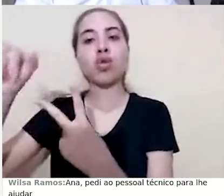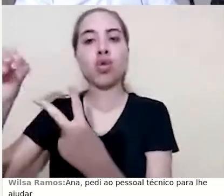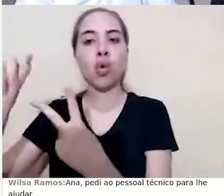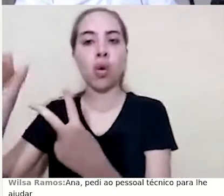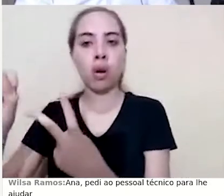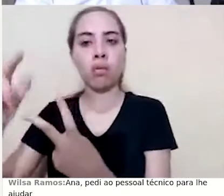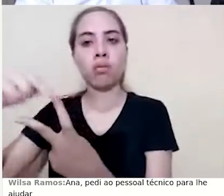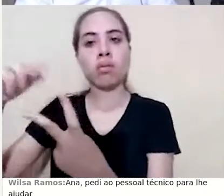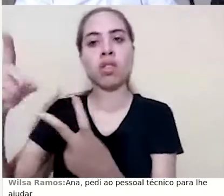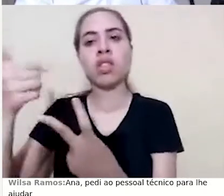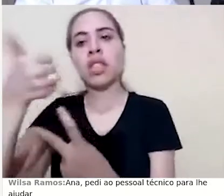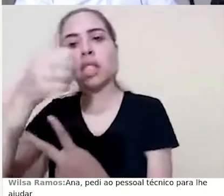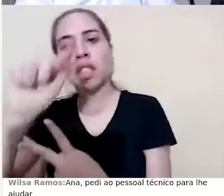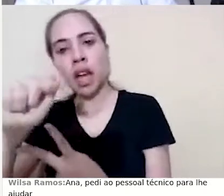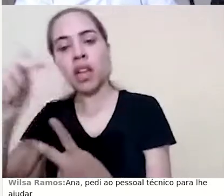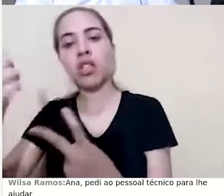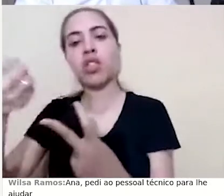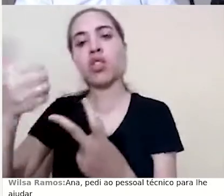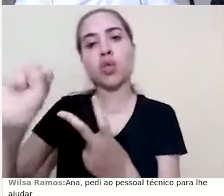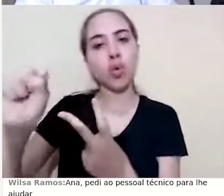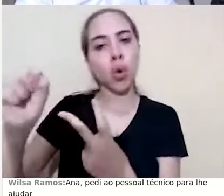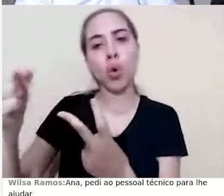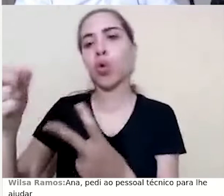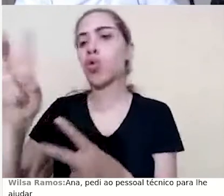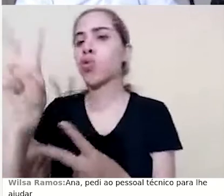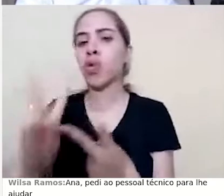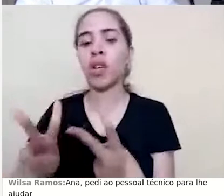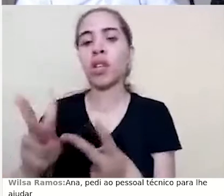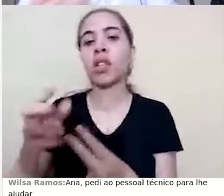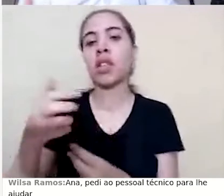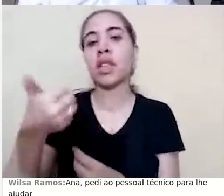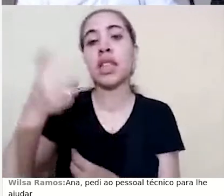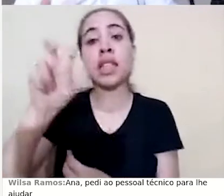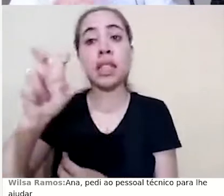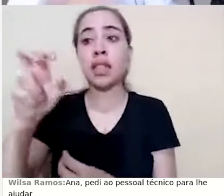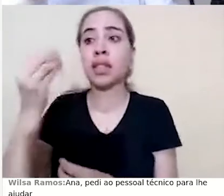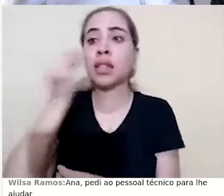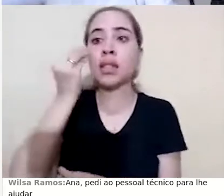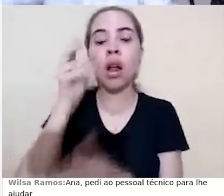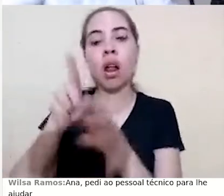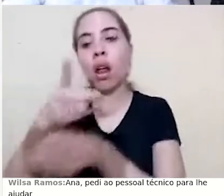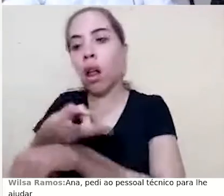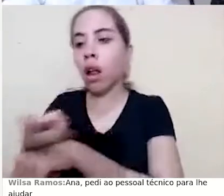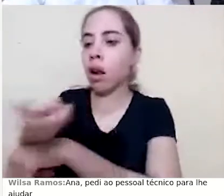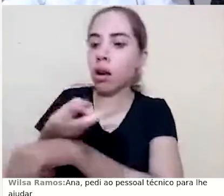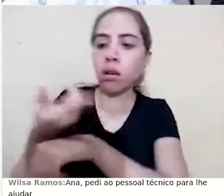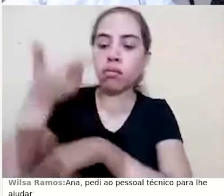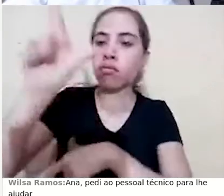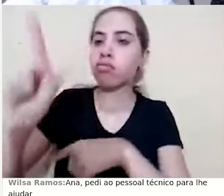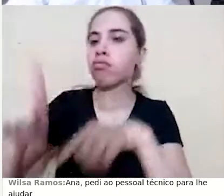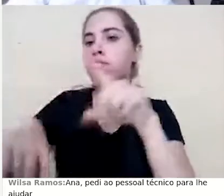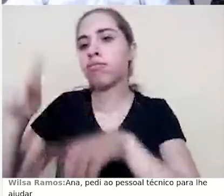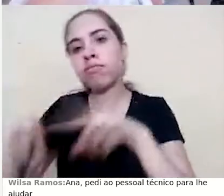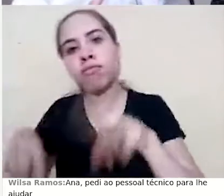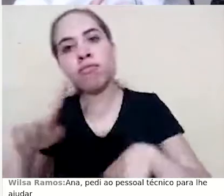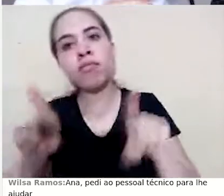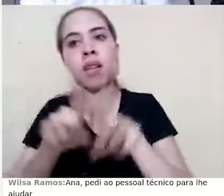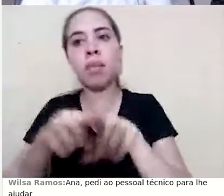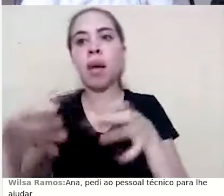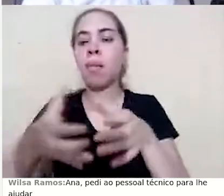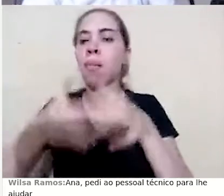respectivamente, durante dois dias, mas já acessaram 15 recursos. Então, foram alunos que optaram por acessar a quantidade maior de recursos